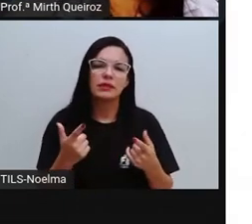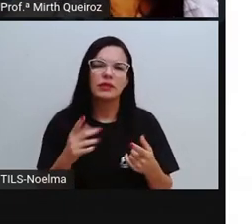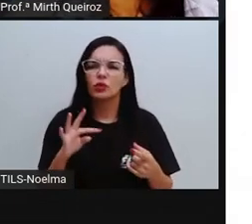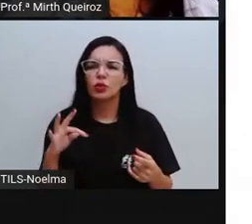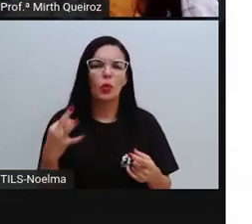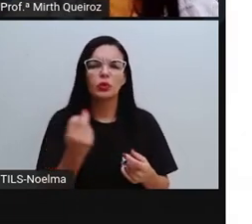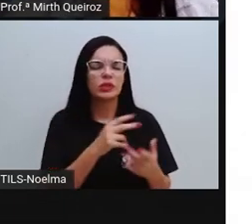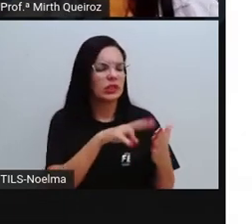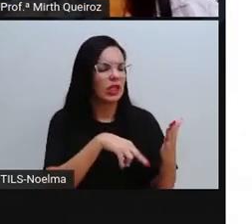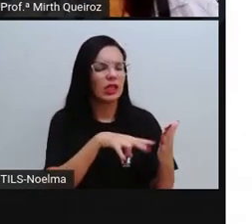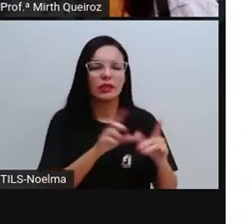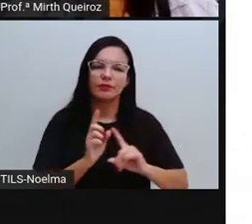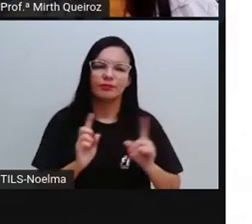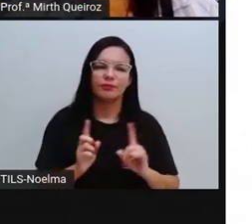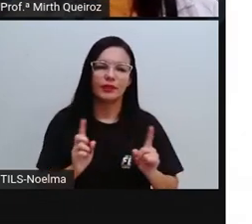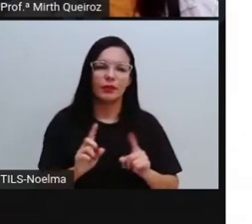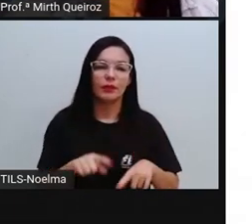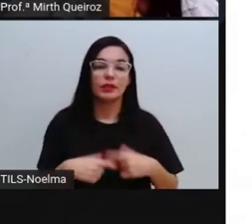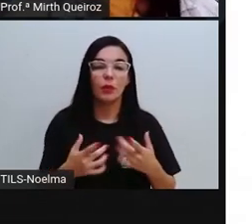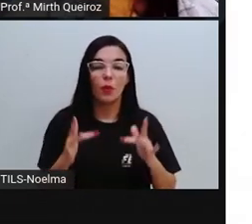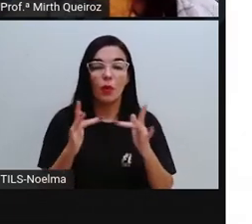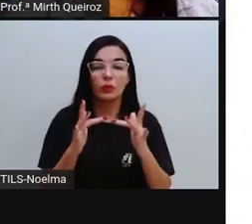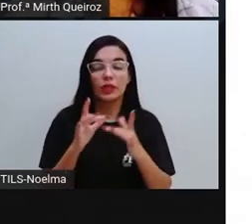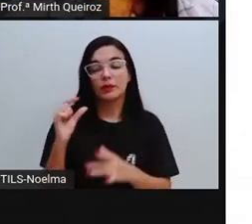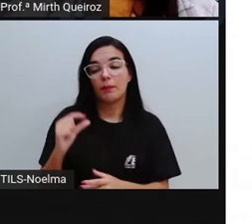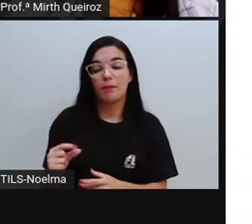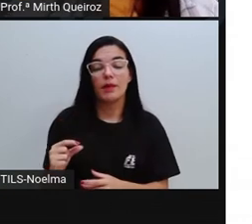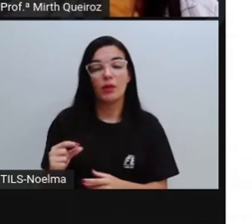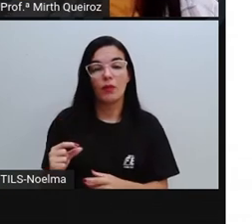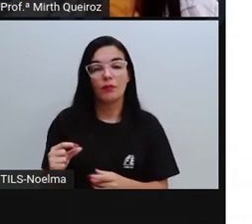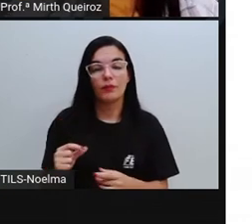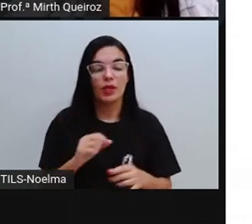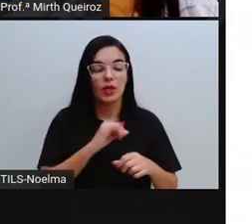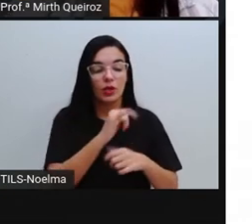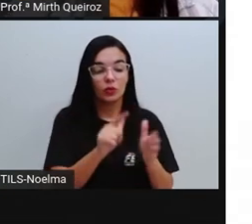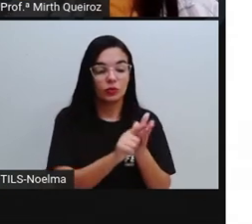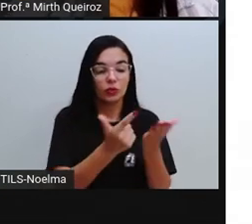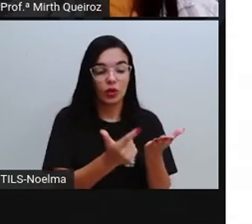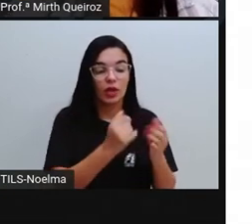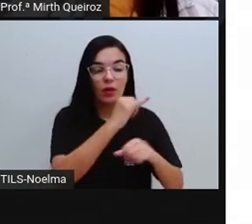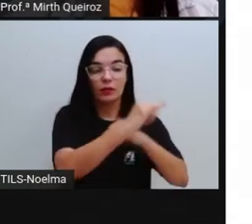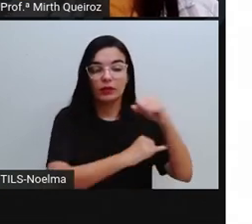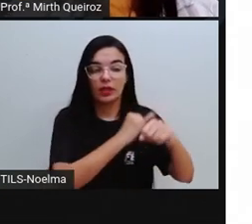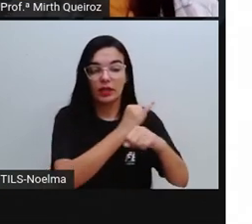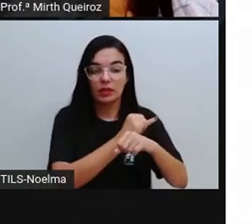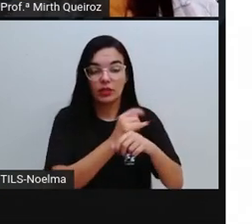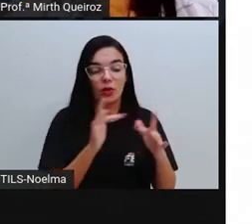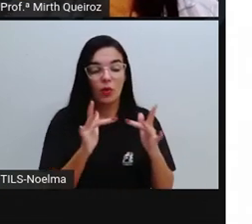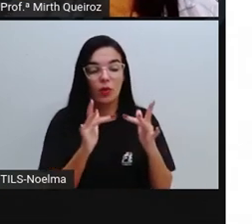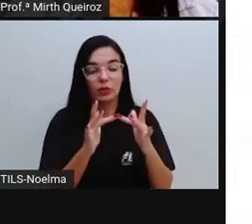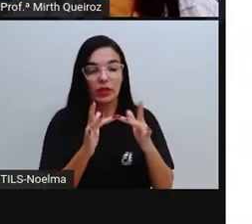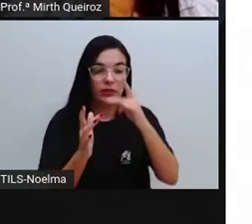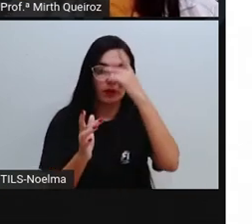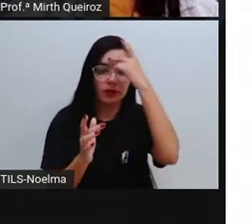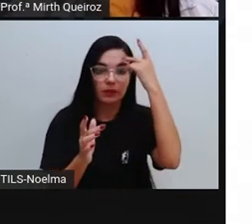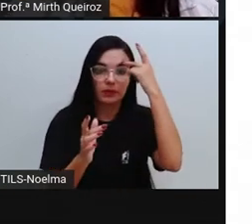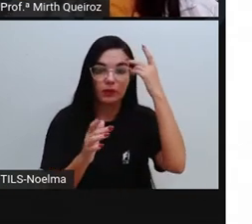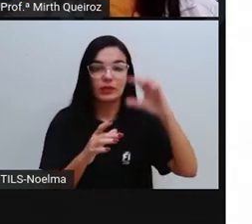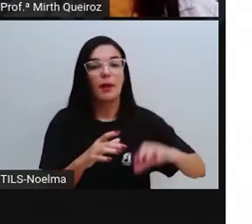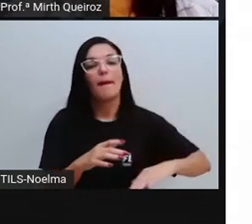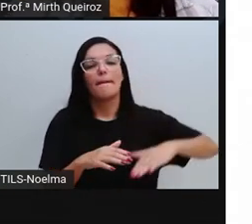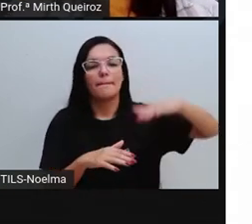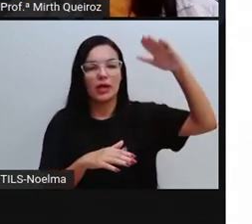não. Então, há uma seleção, há o que não acontece aí no meio digital. digital. Os leitores do jornal